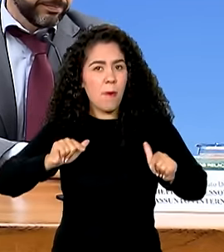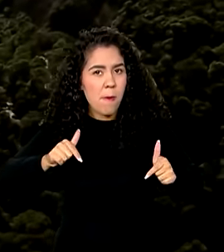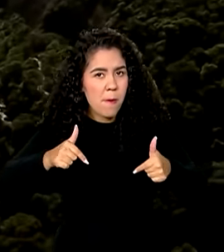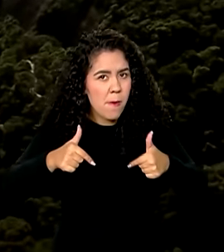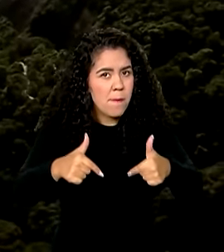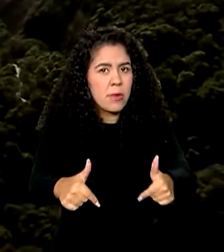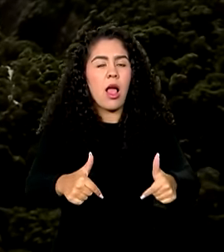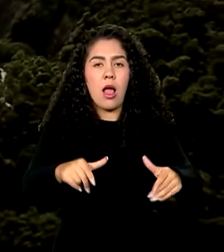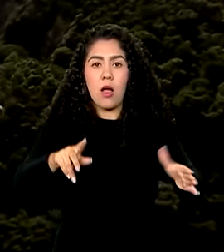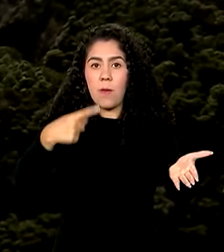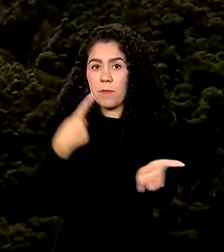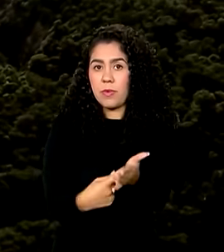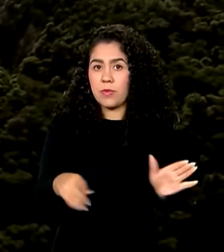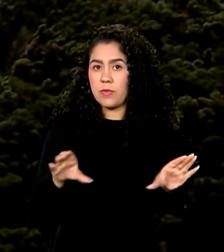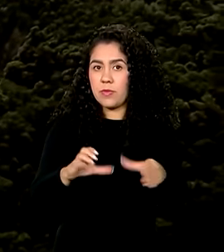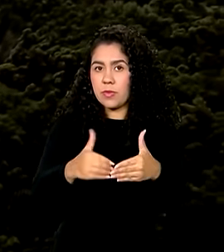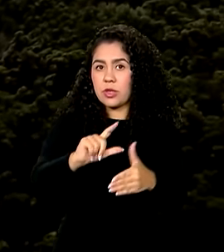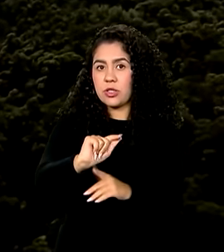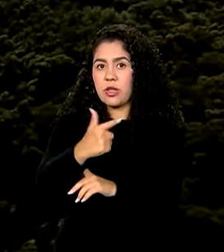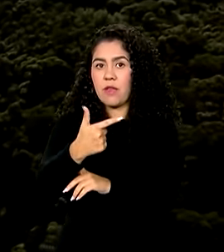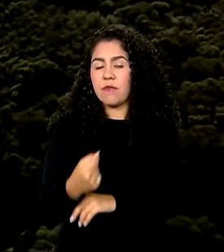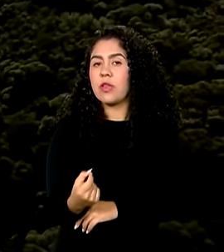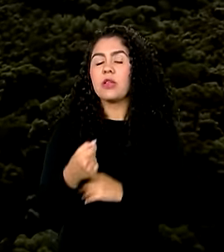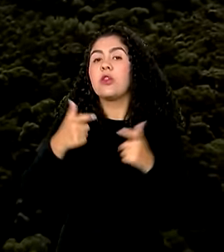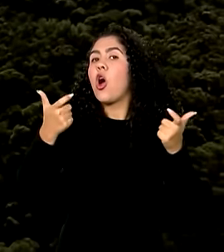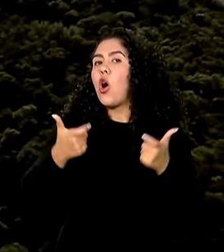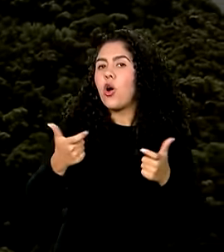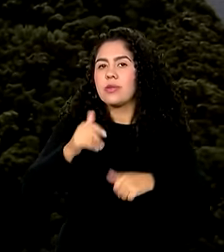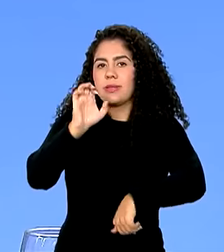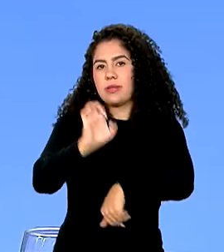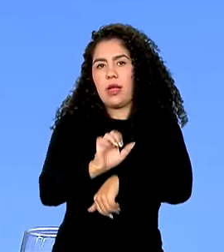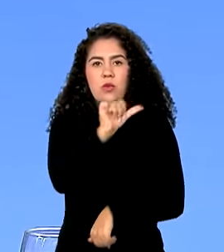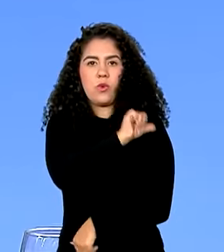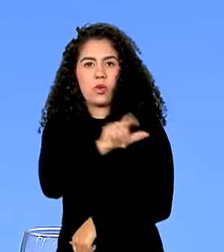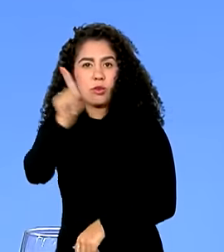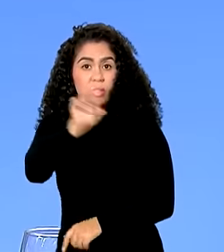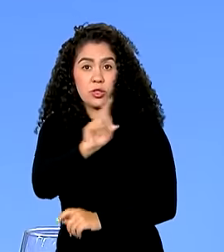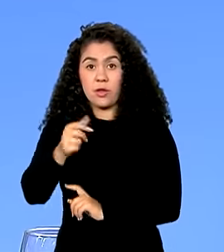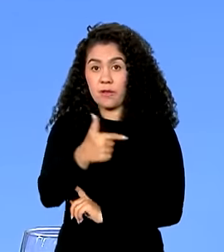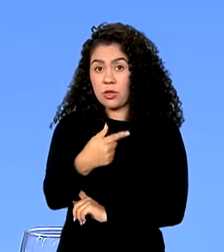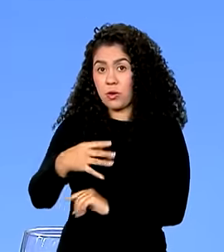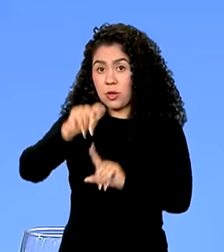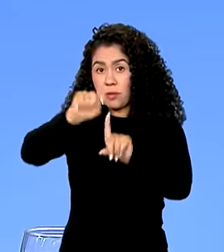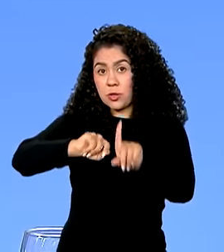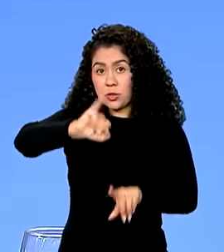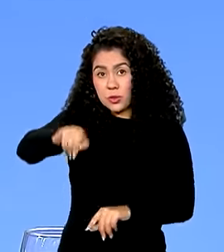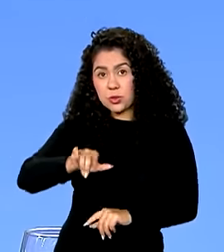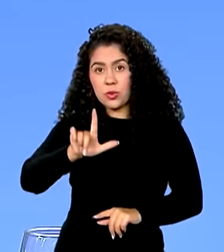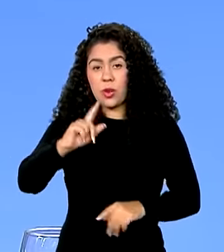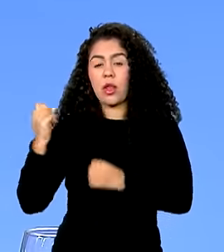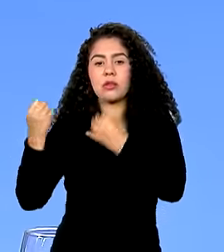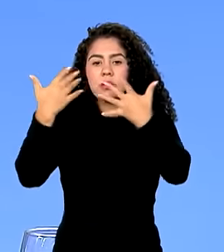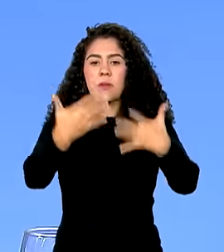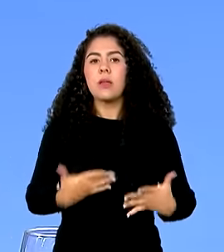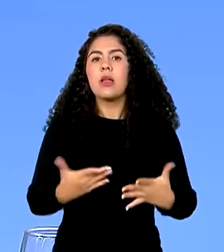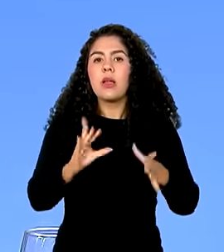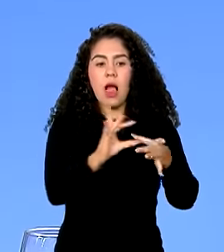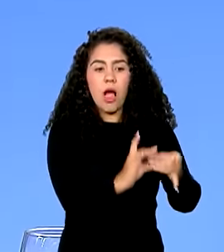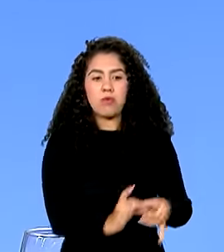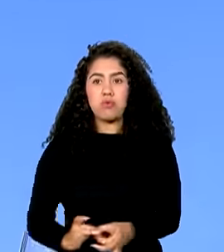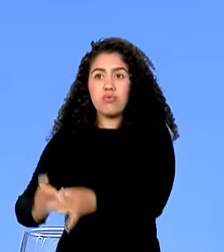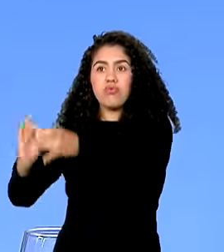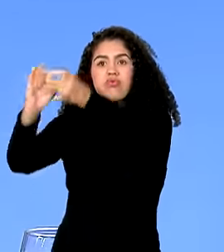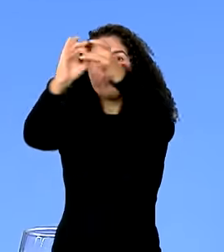G20, que vai acontecer no Rio de Janeiro no dia 24 de julho. A aliança toda é baseada no princípio de